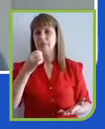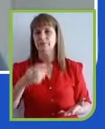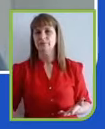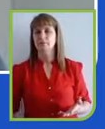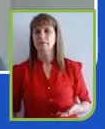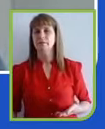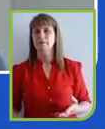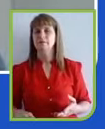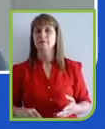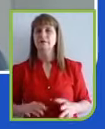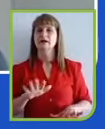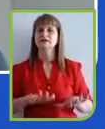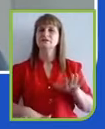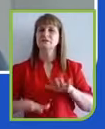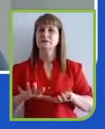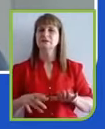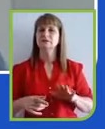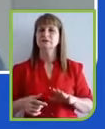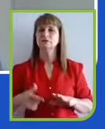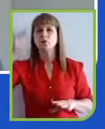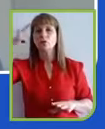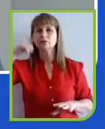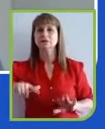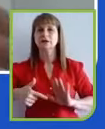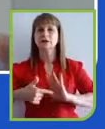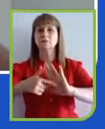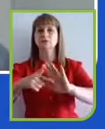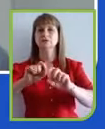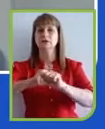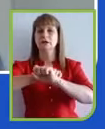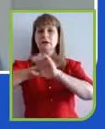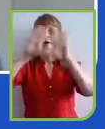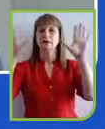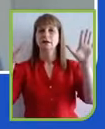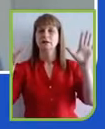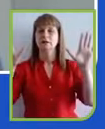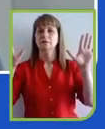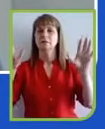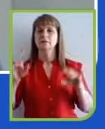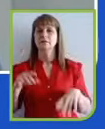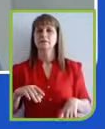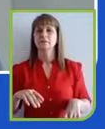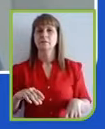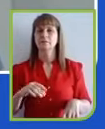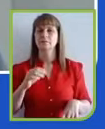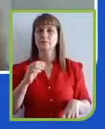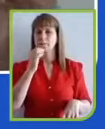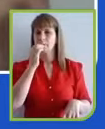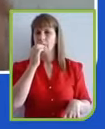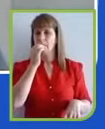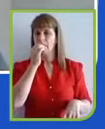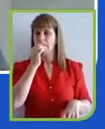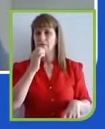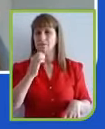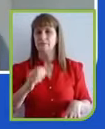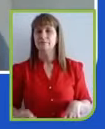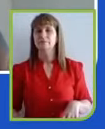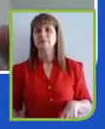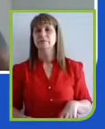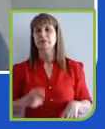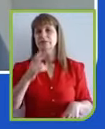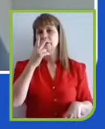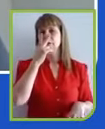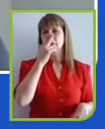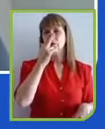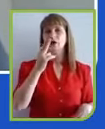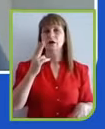claro como alguma parte interessada a alguém não trata o outro como humano, mas acho que isso não serve